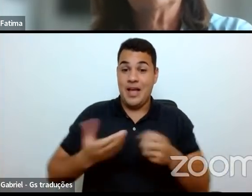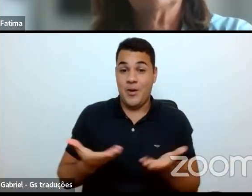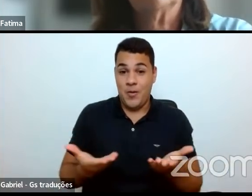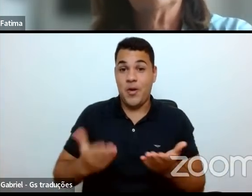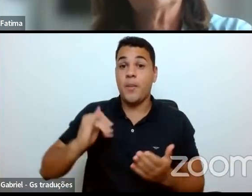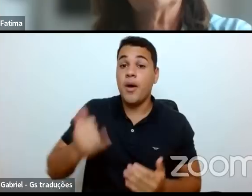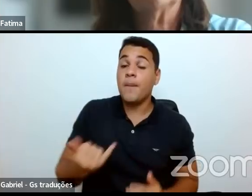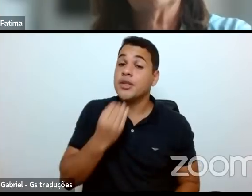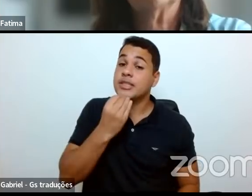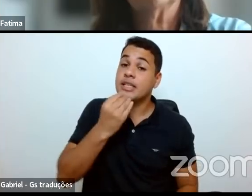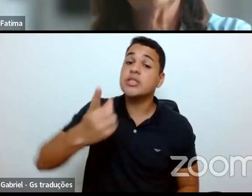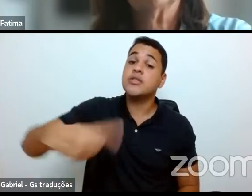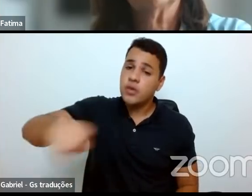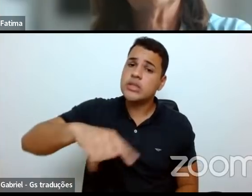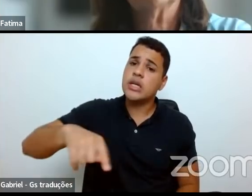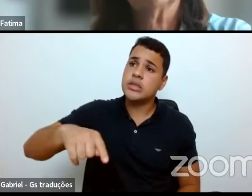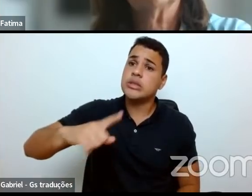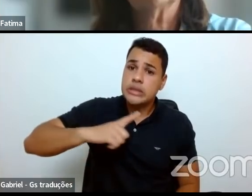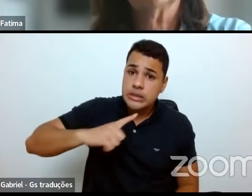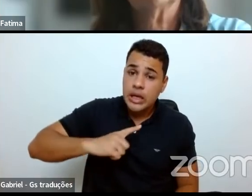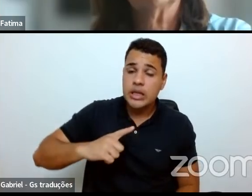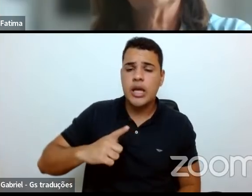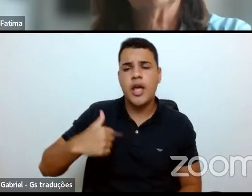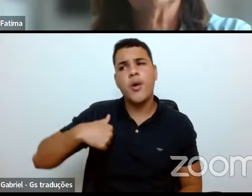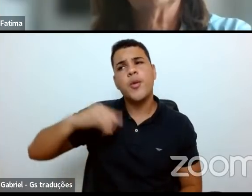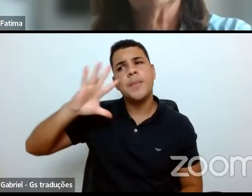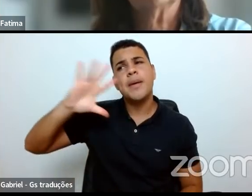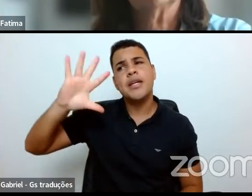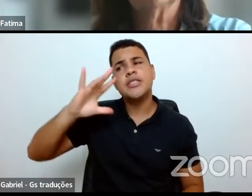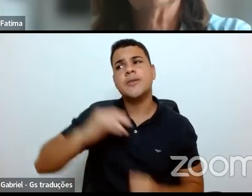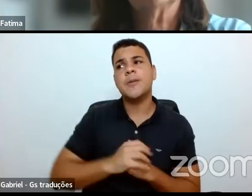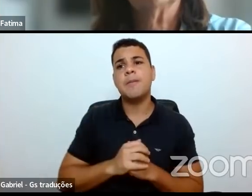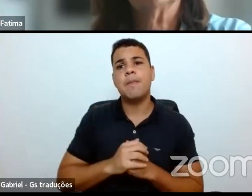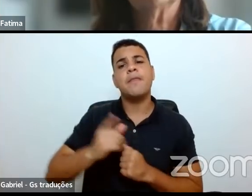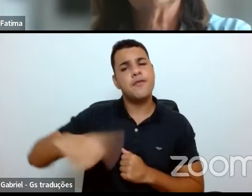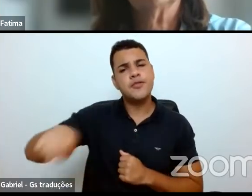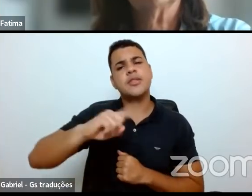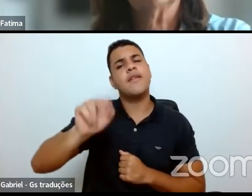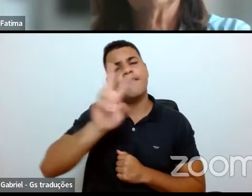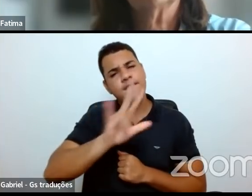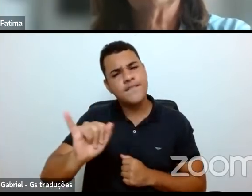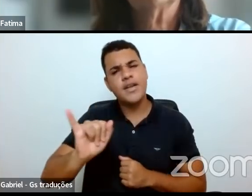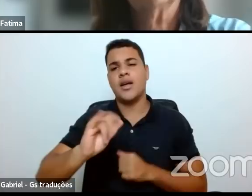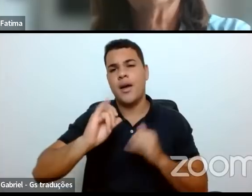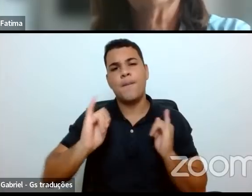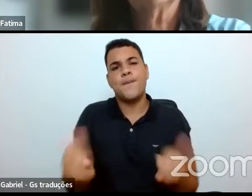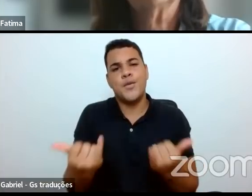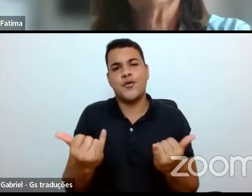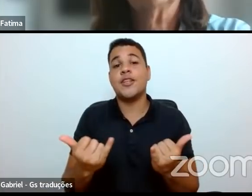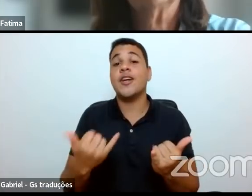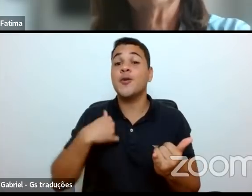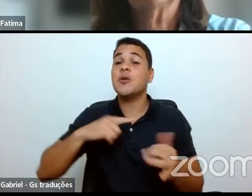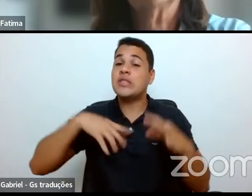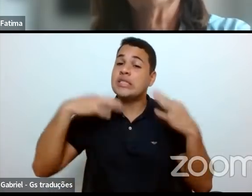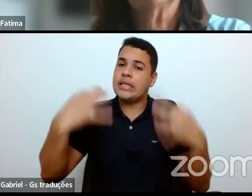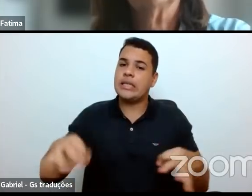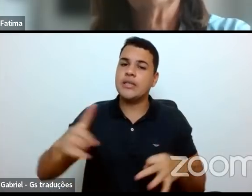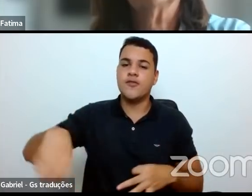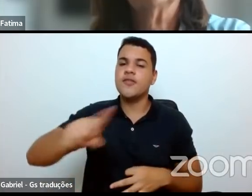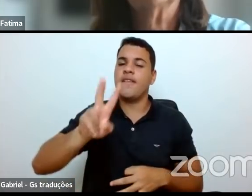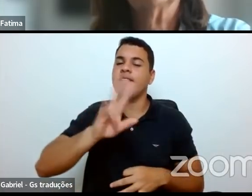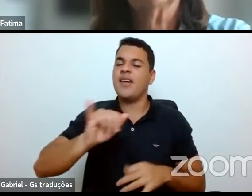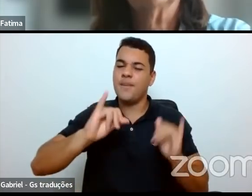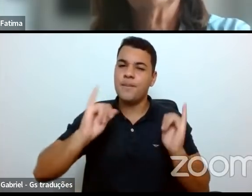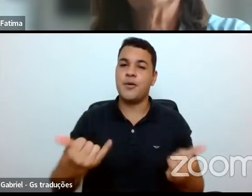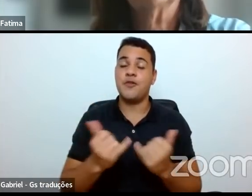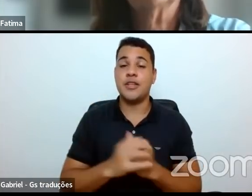deve ser... Eu imagino que vocês vão aproveitar, tenho certeza que vocês irão aproveitar muito. Eu